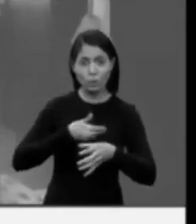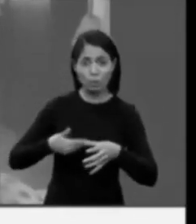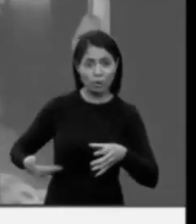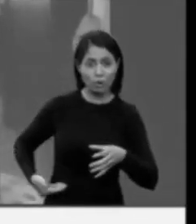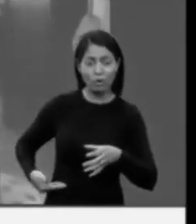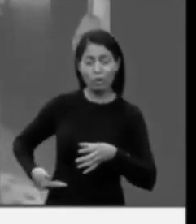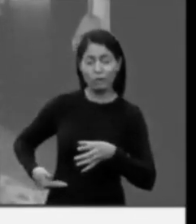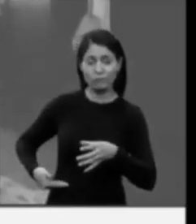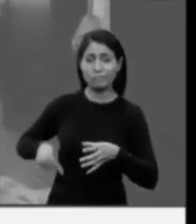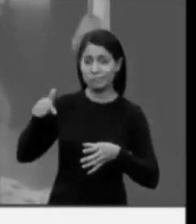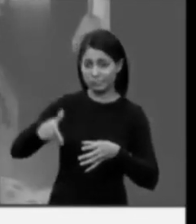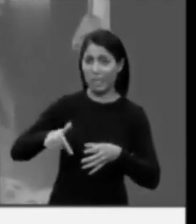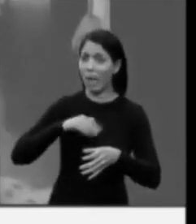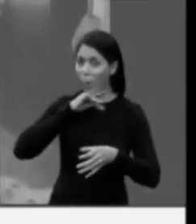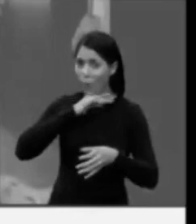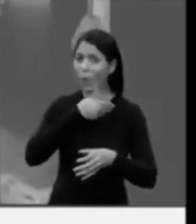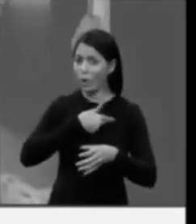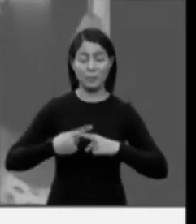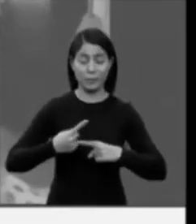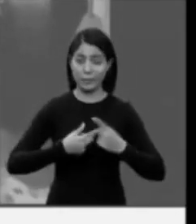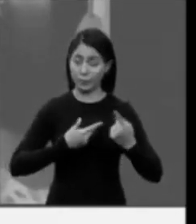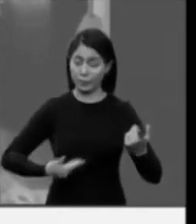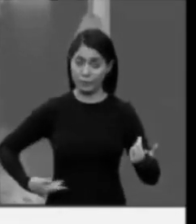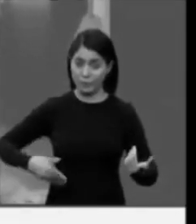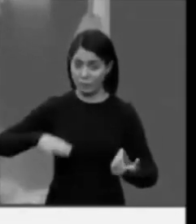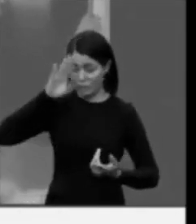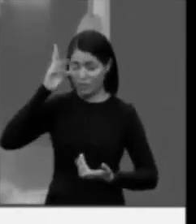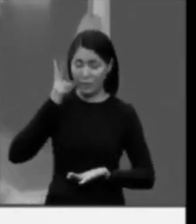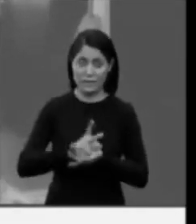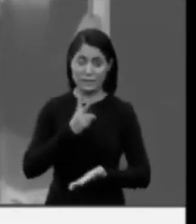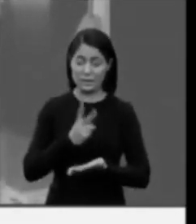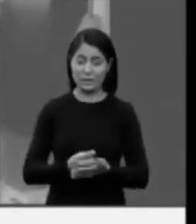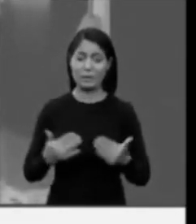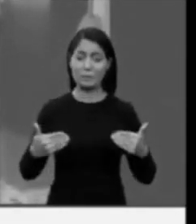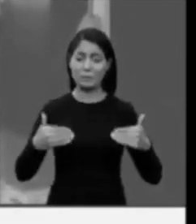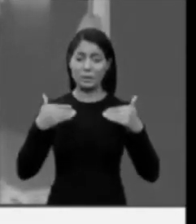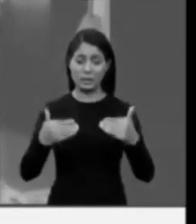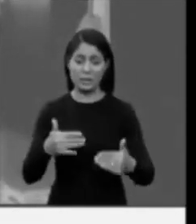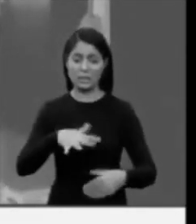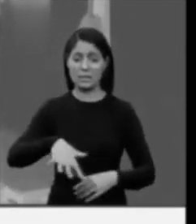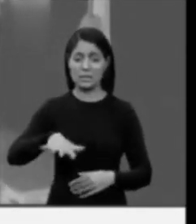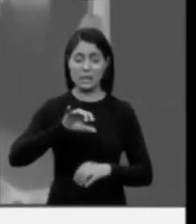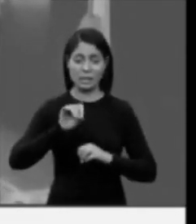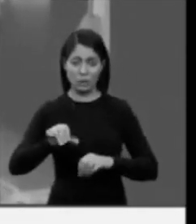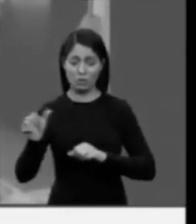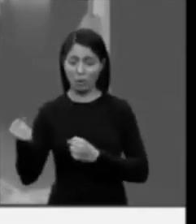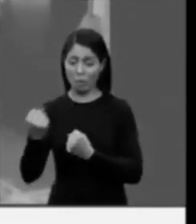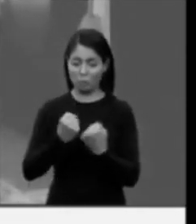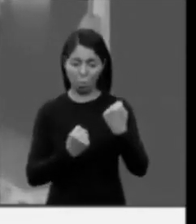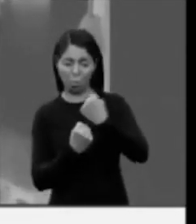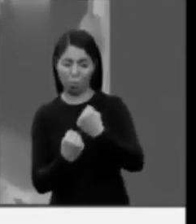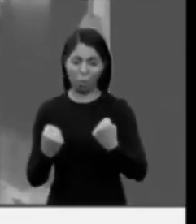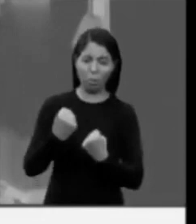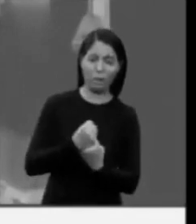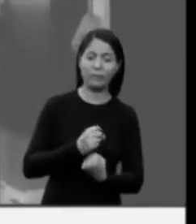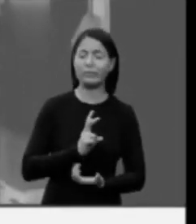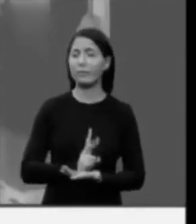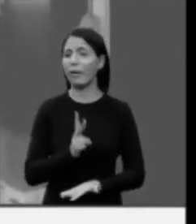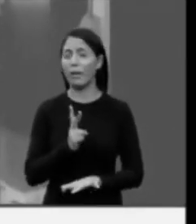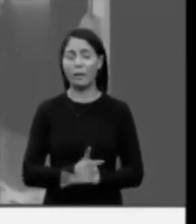desgoverno Jair anti-Messias Bolsonaro, com vários ministros da educação sendo trocados, com vários ministros